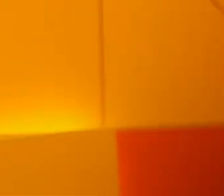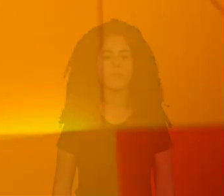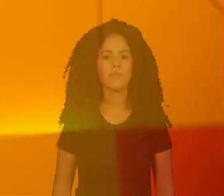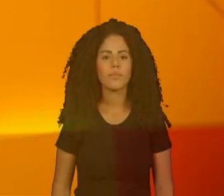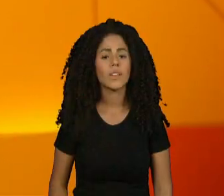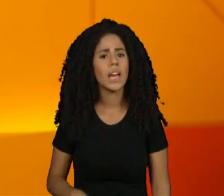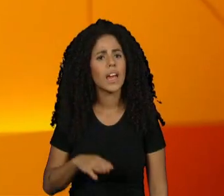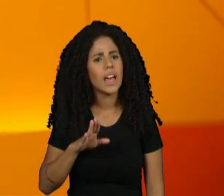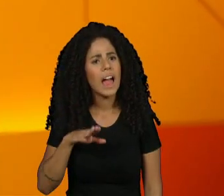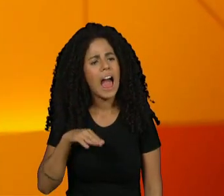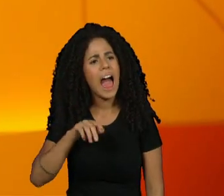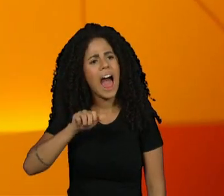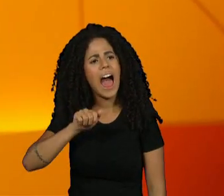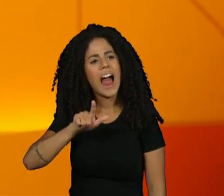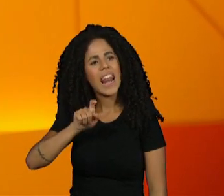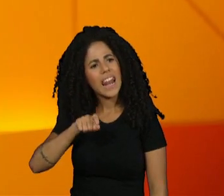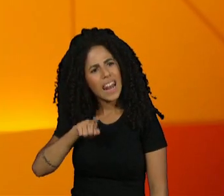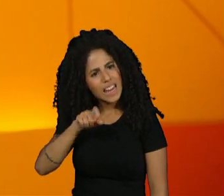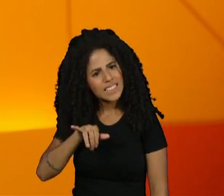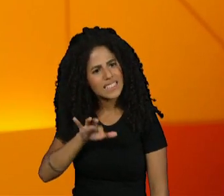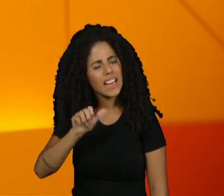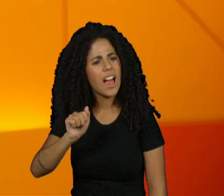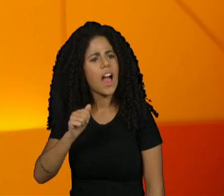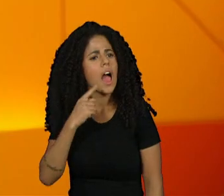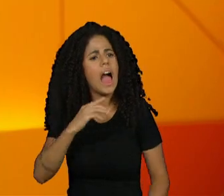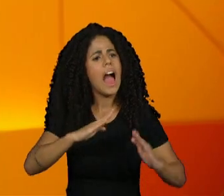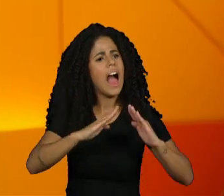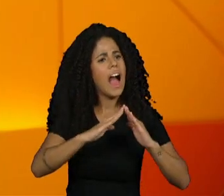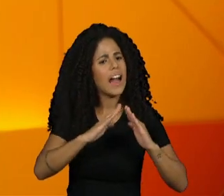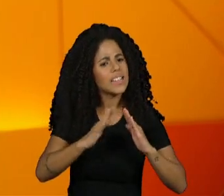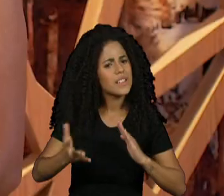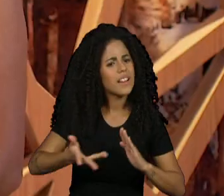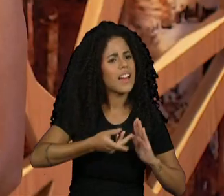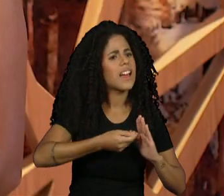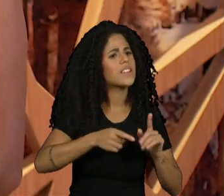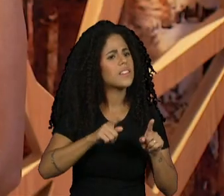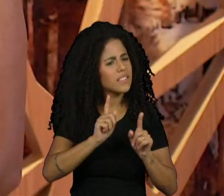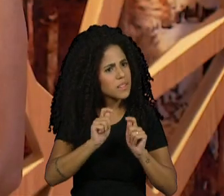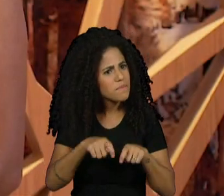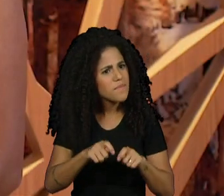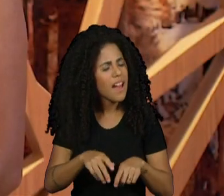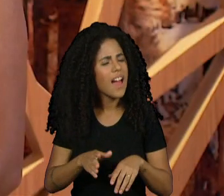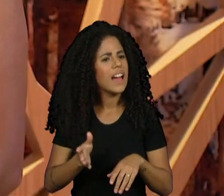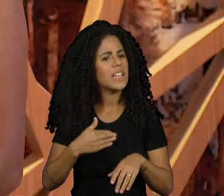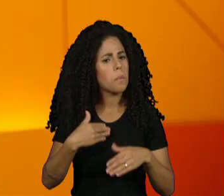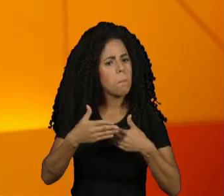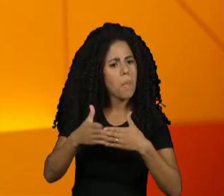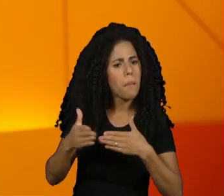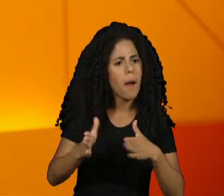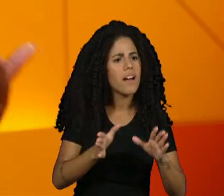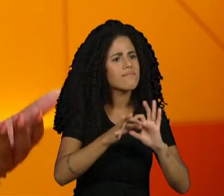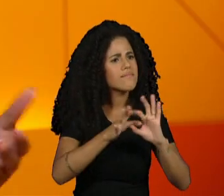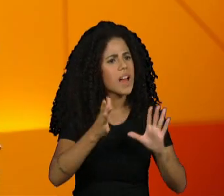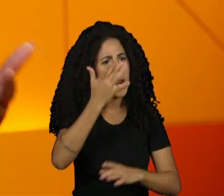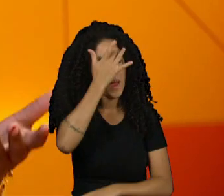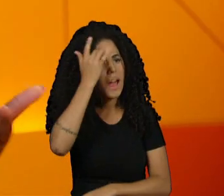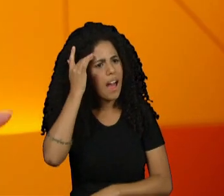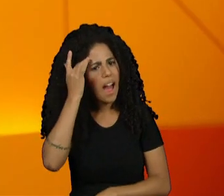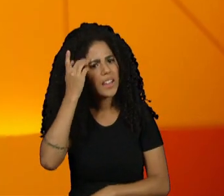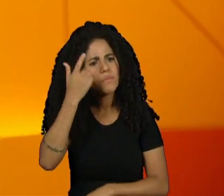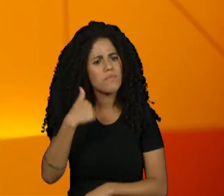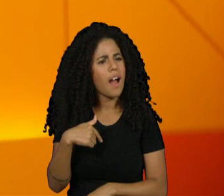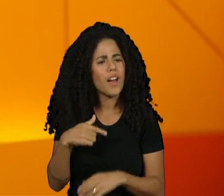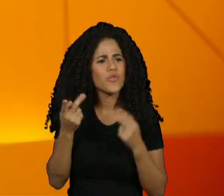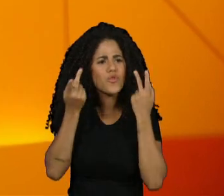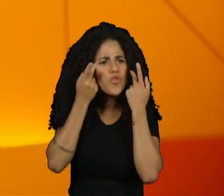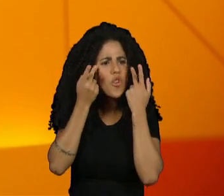Alexia, a casa deveria ser um sinônimo de acolhimento, portas abertas para que a gente pudesse ser e crescer da